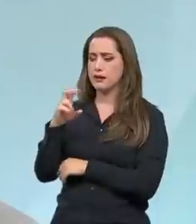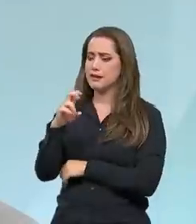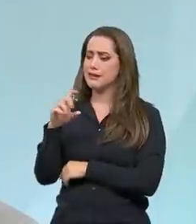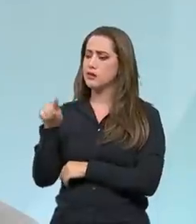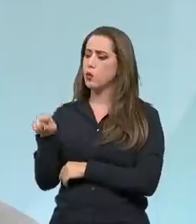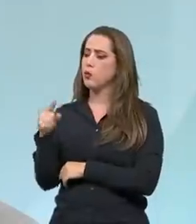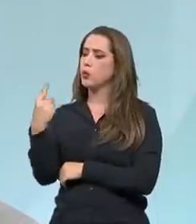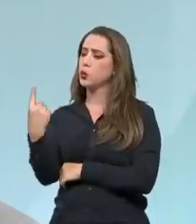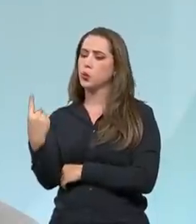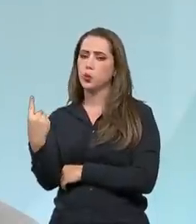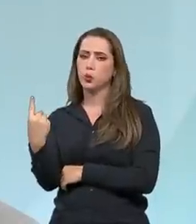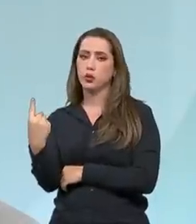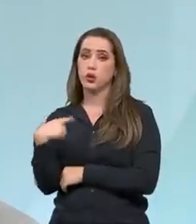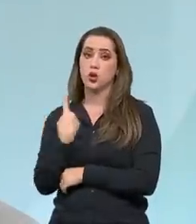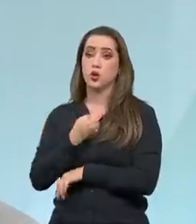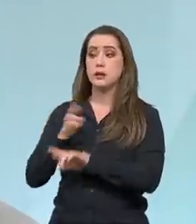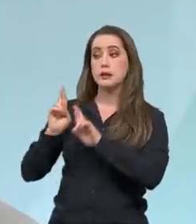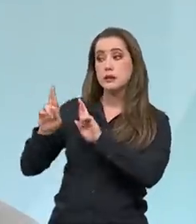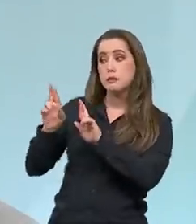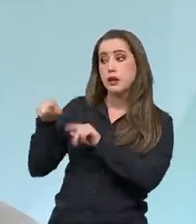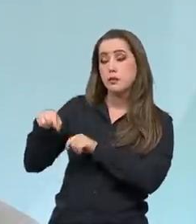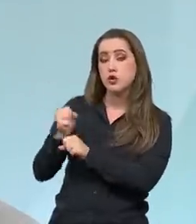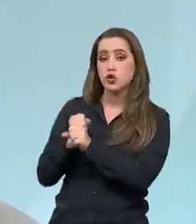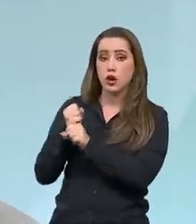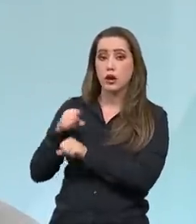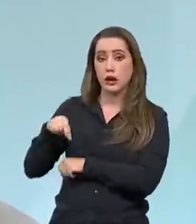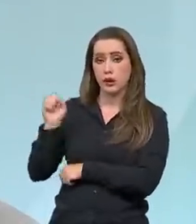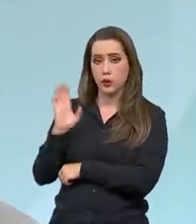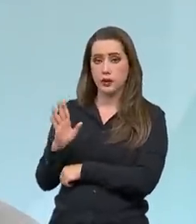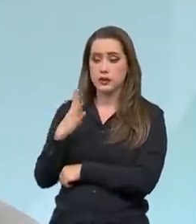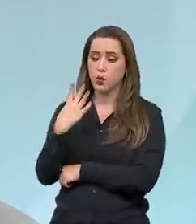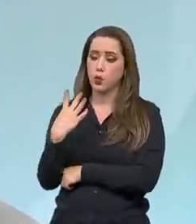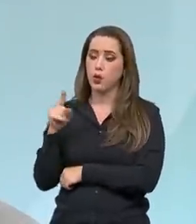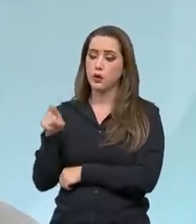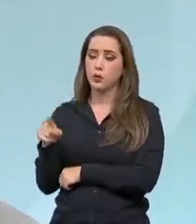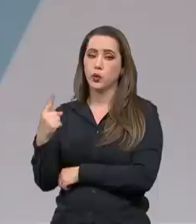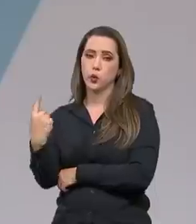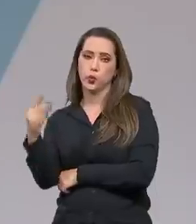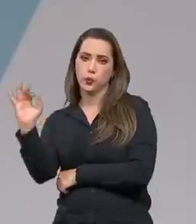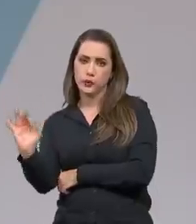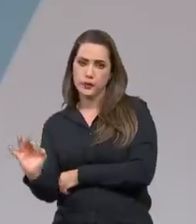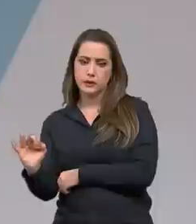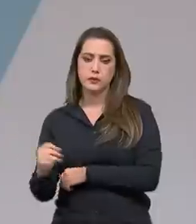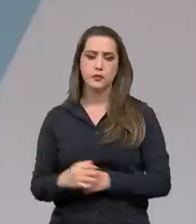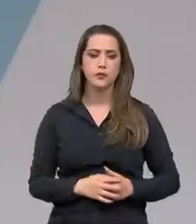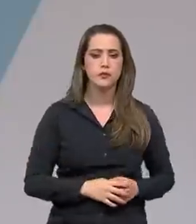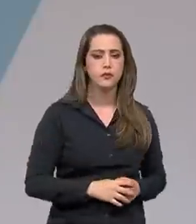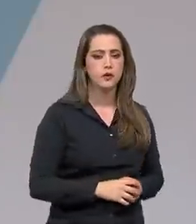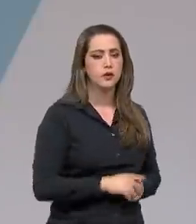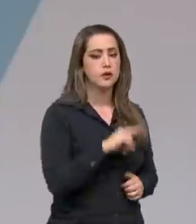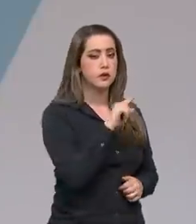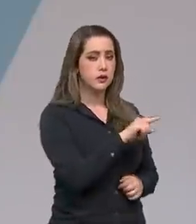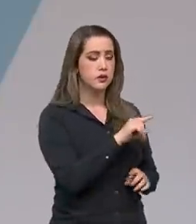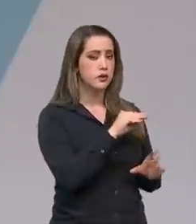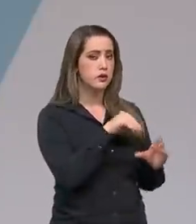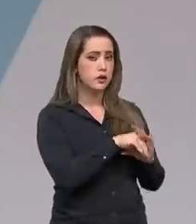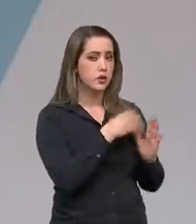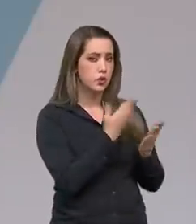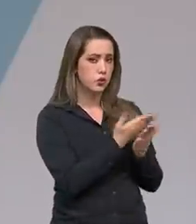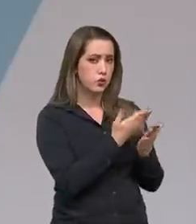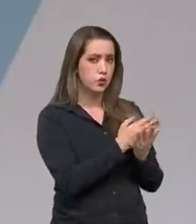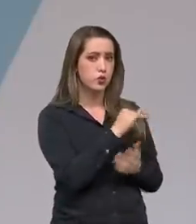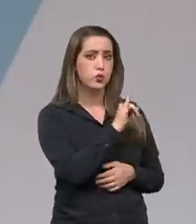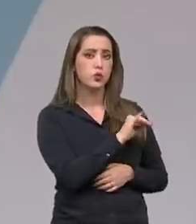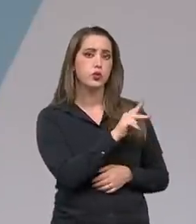E nós esperamos chegar ao final de 2022, uma taxa de 4,1%. Isso está dentro de um estudo que o